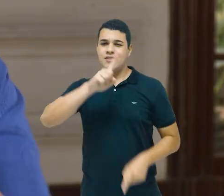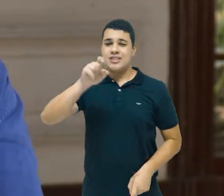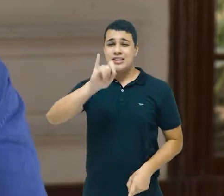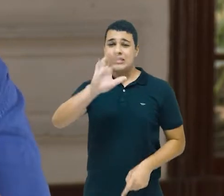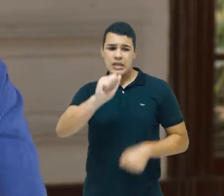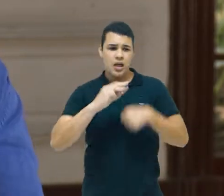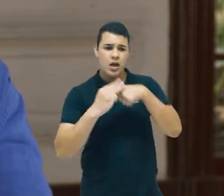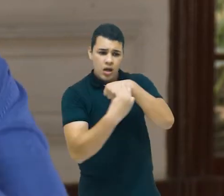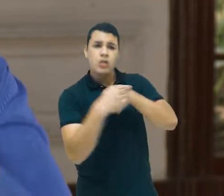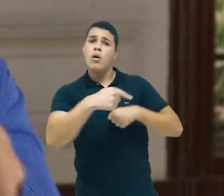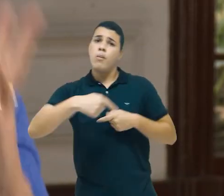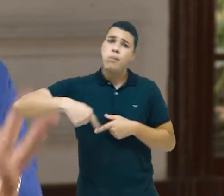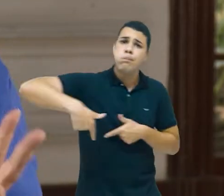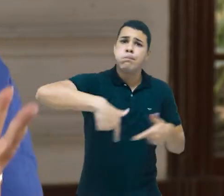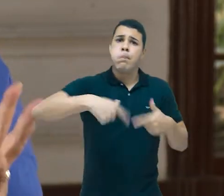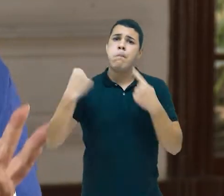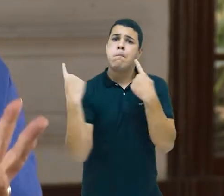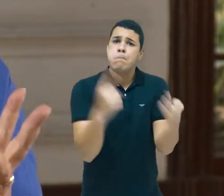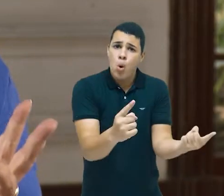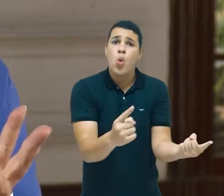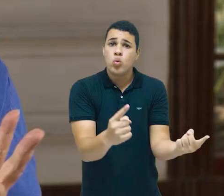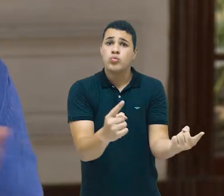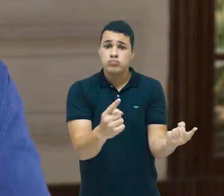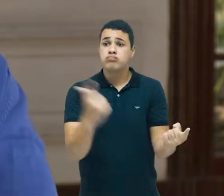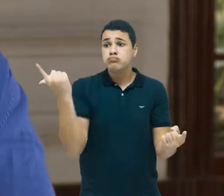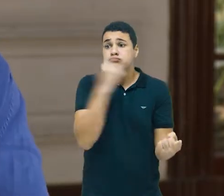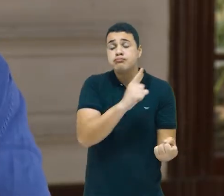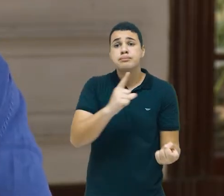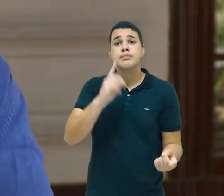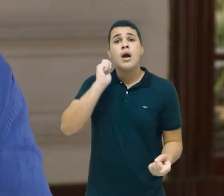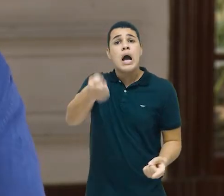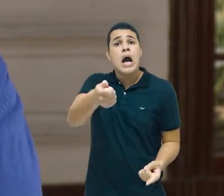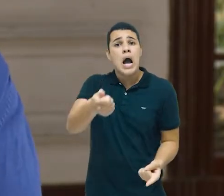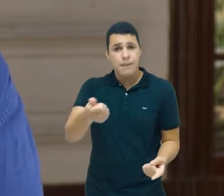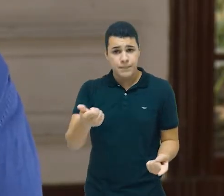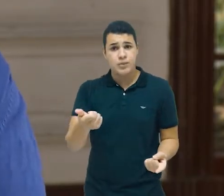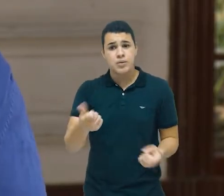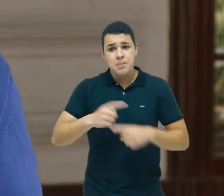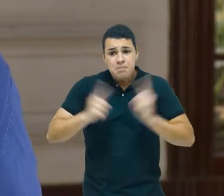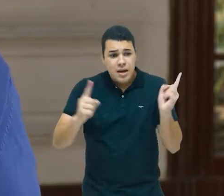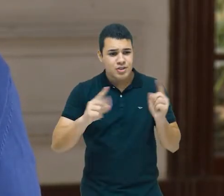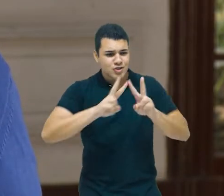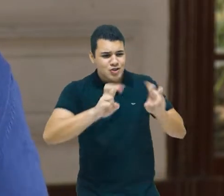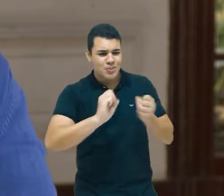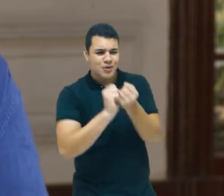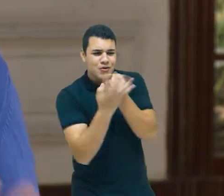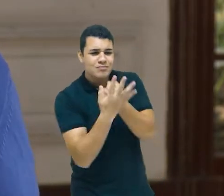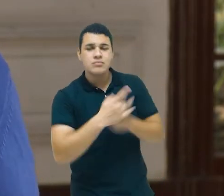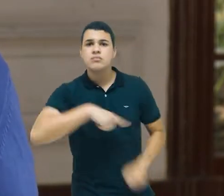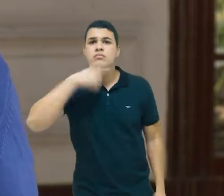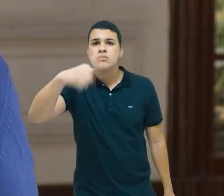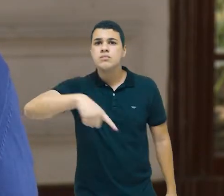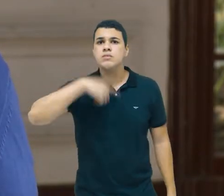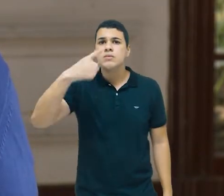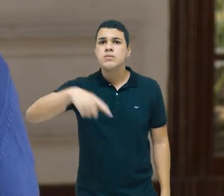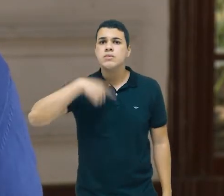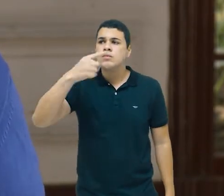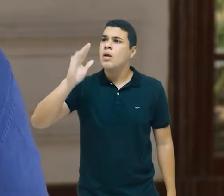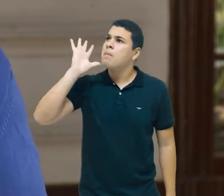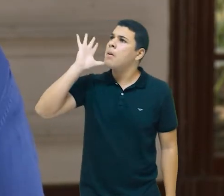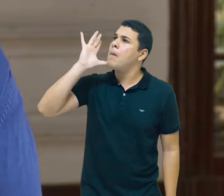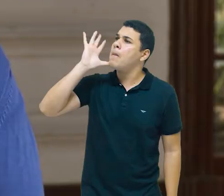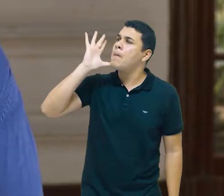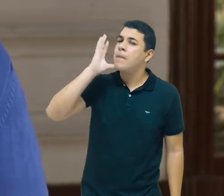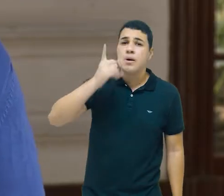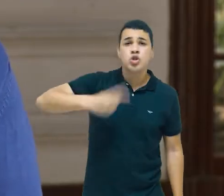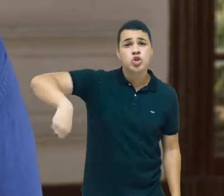que eu acho que ainda está na memória de todos vocês. Mas, em relação ao Covid, não. Em relação ao Covid-19, não.